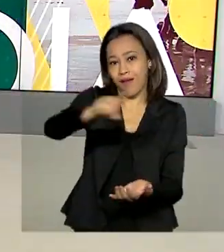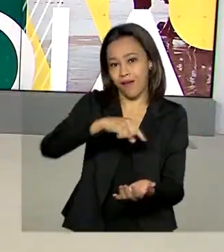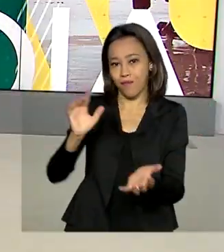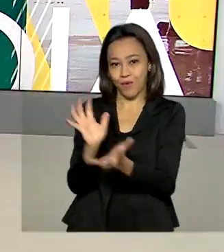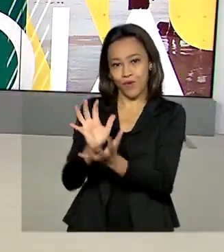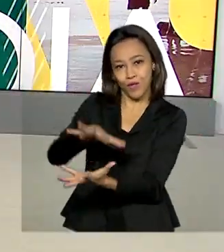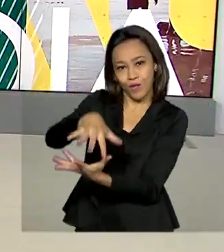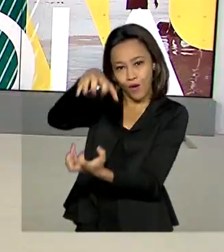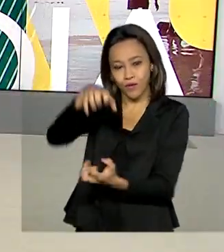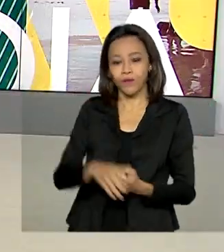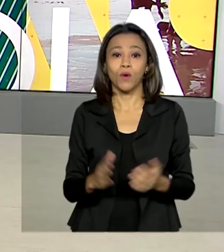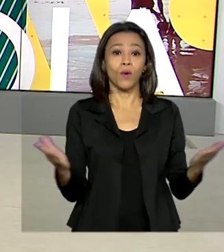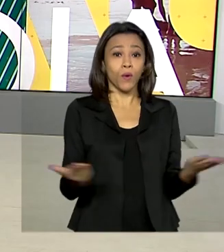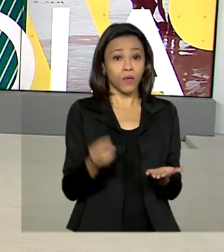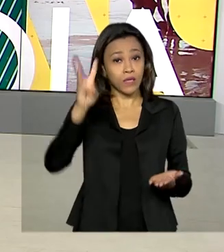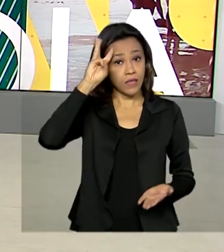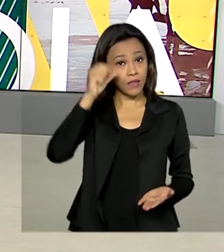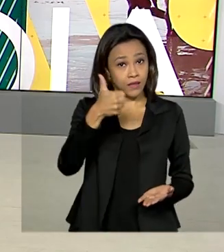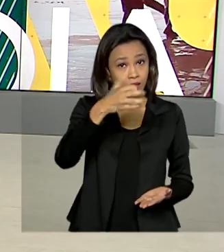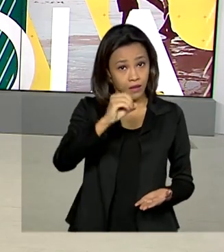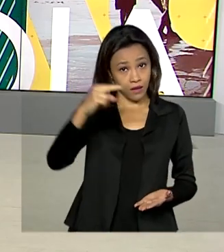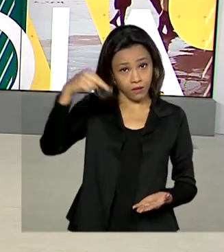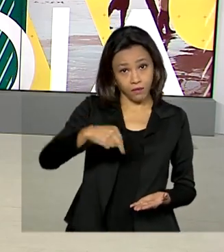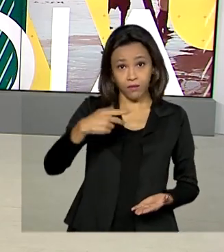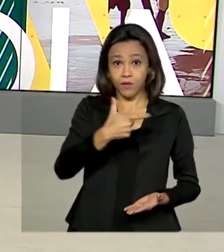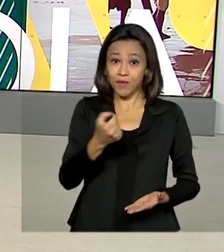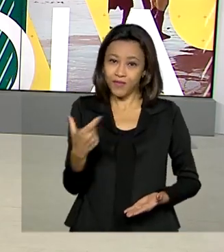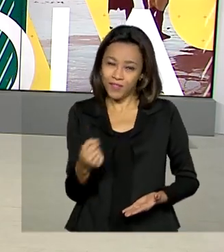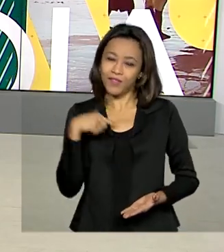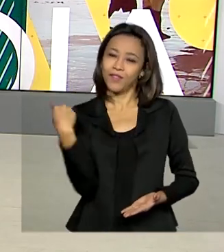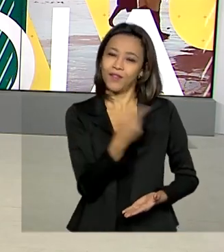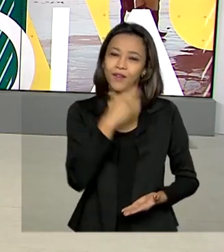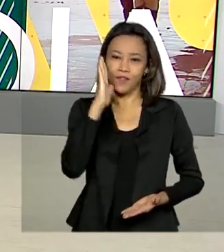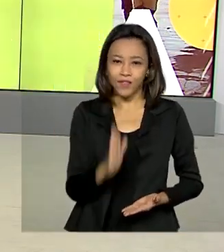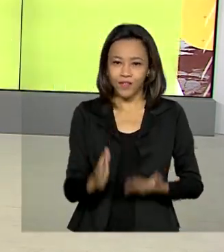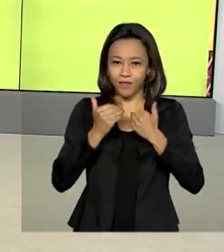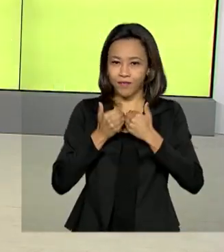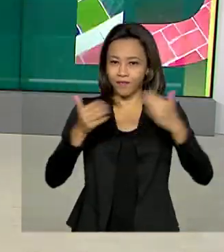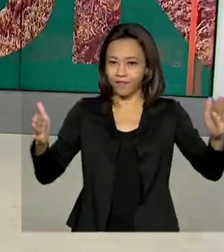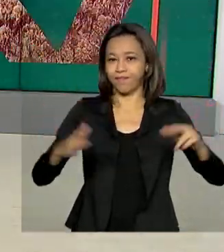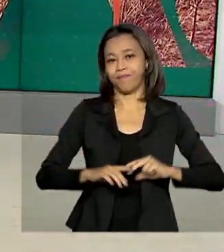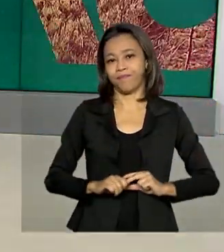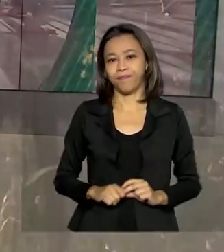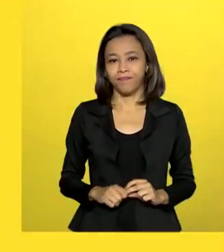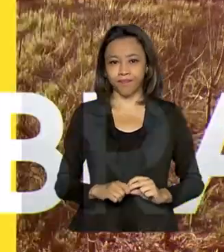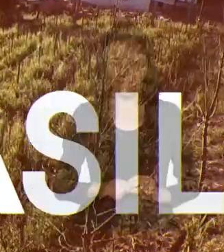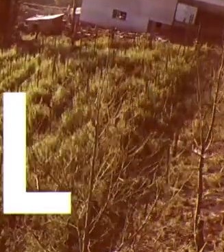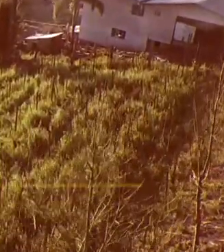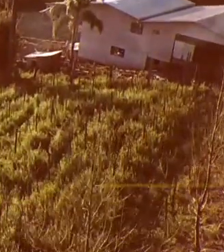Hoje é terça-feira, 10 de novembro de 2020. O Brasil em Dia já está no ar.